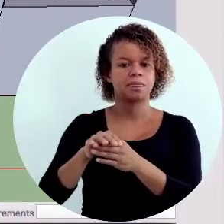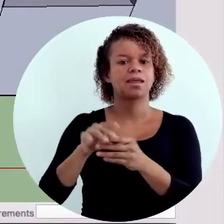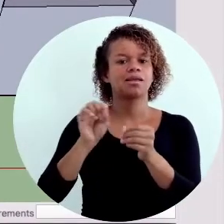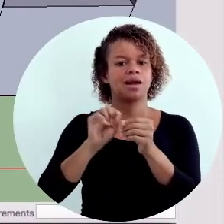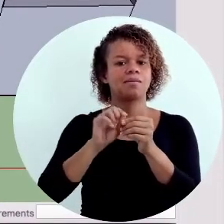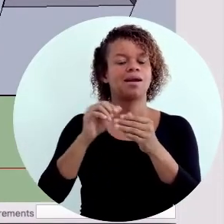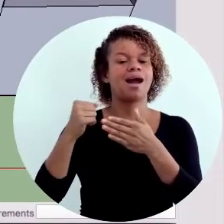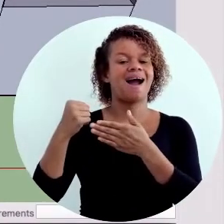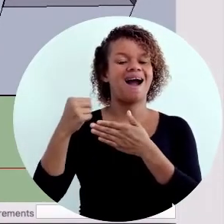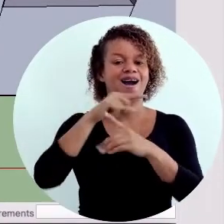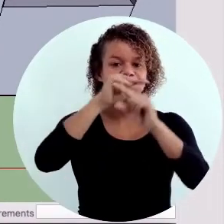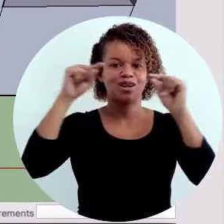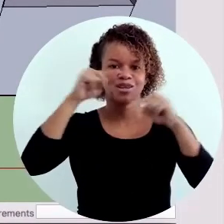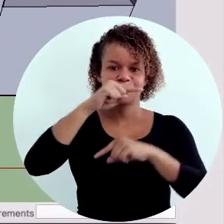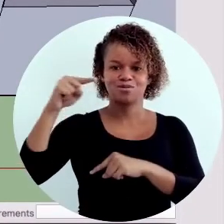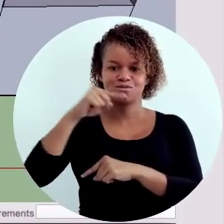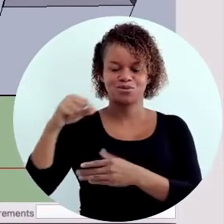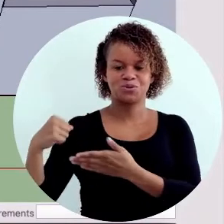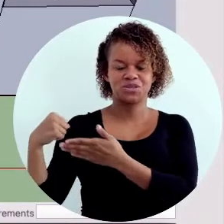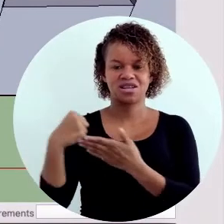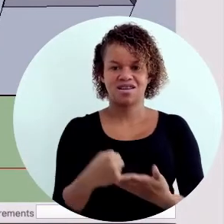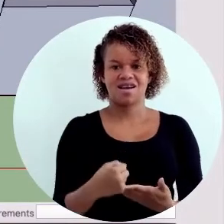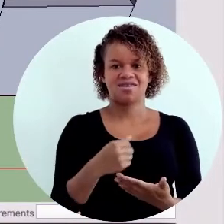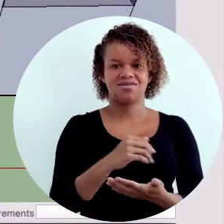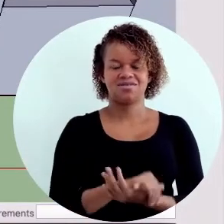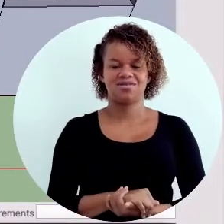as linhas auxiliares.